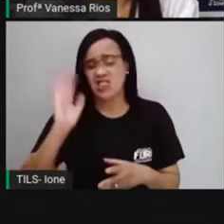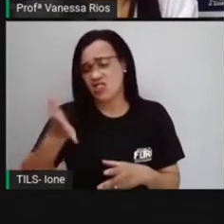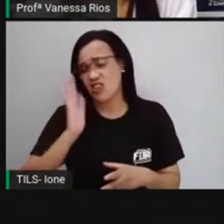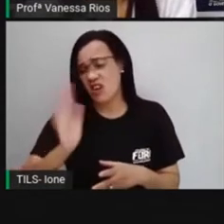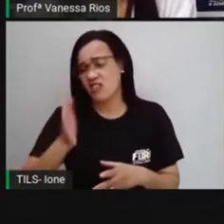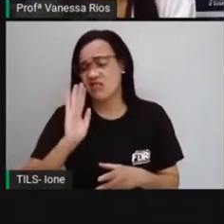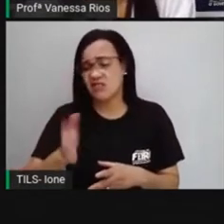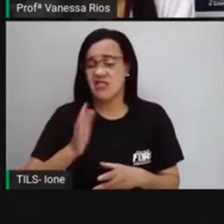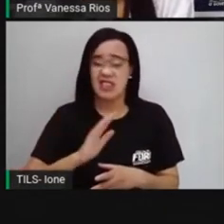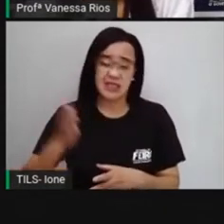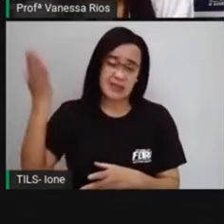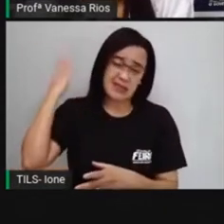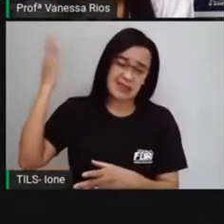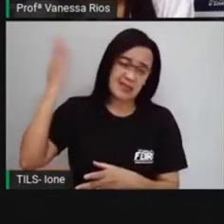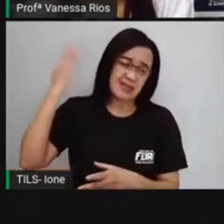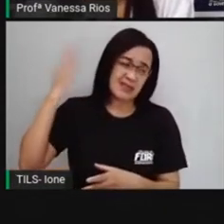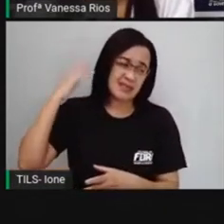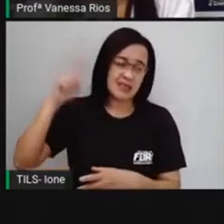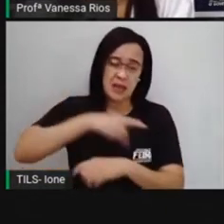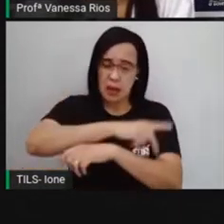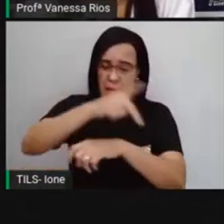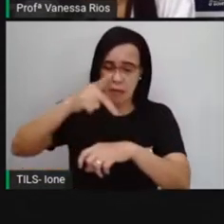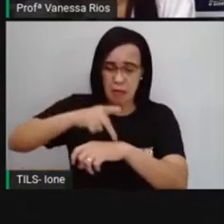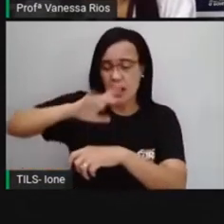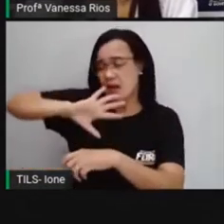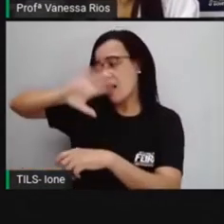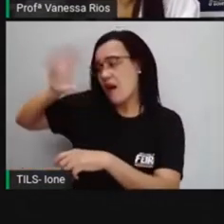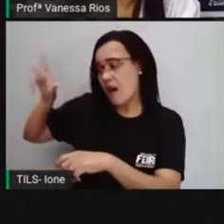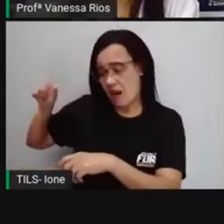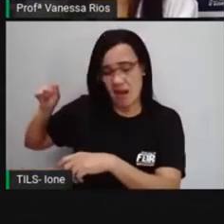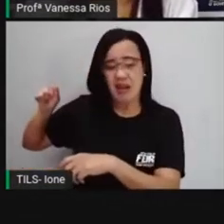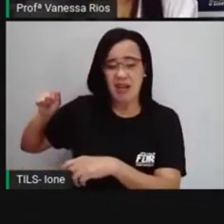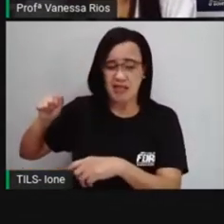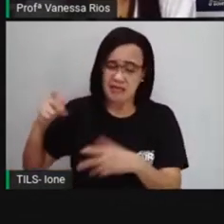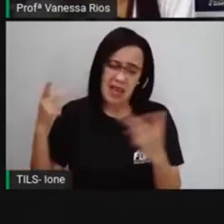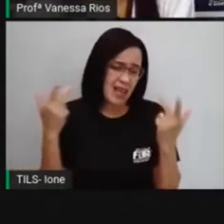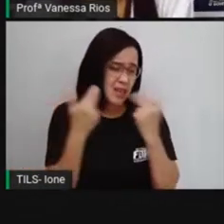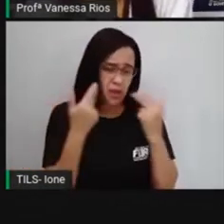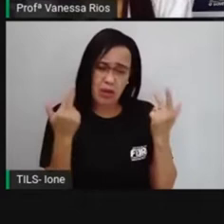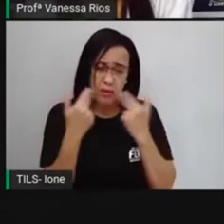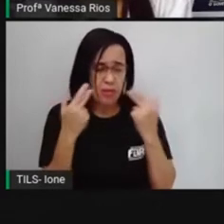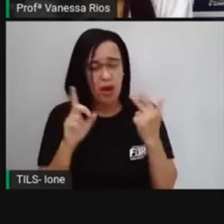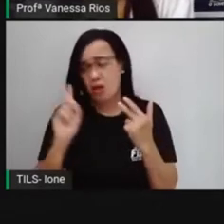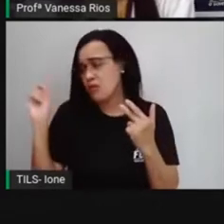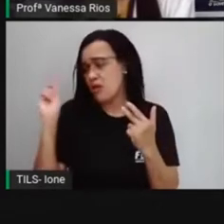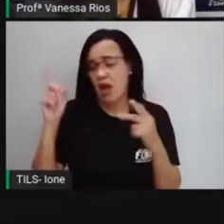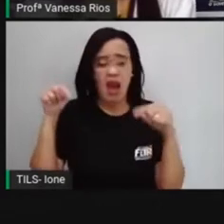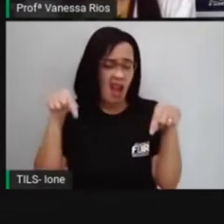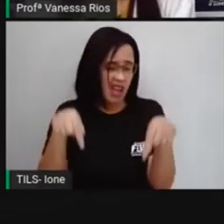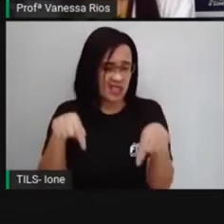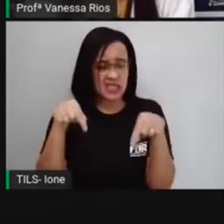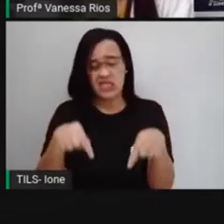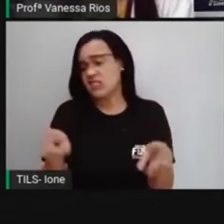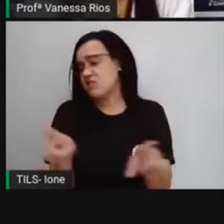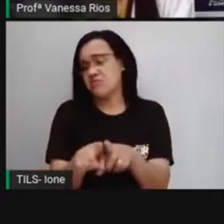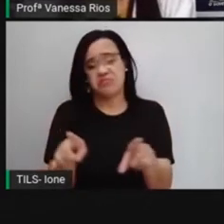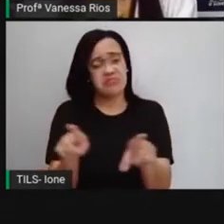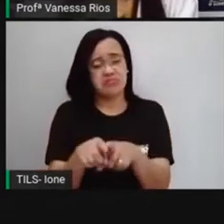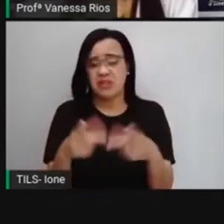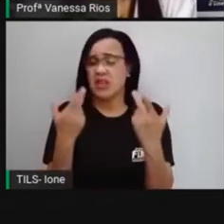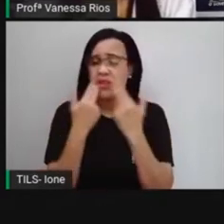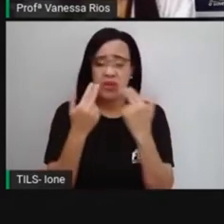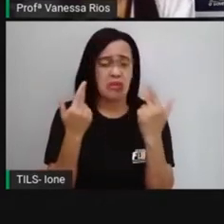África, e que aí, até aí tudo bem, acontecia lá na África, porque não pode acontecer, né, no Brasil.